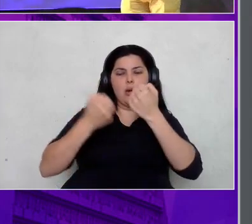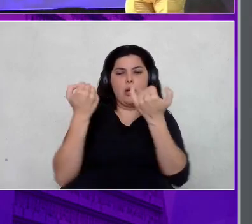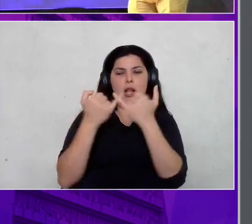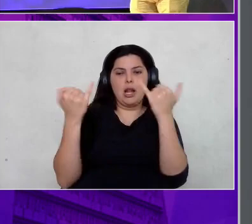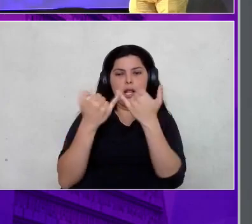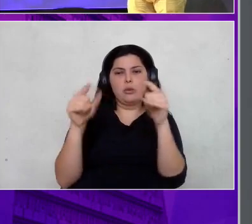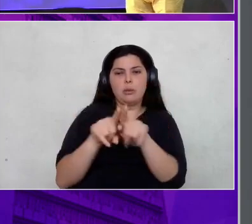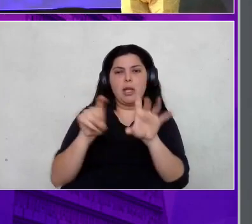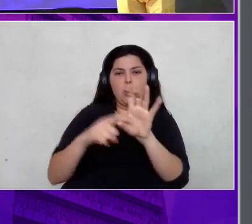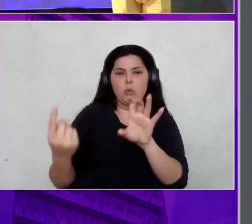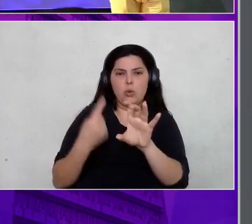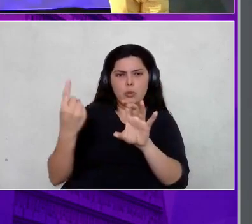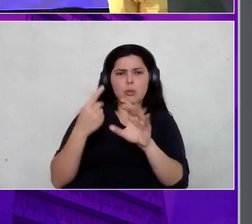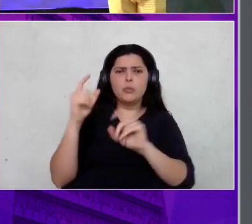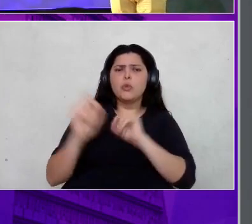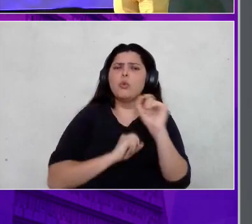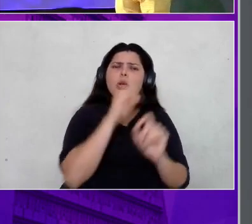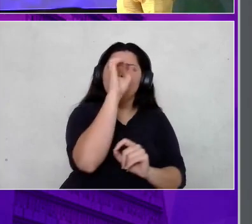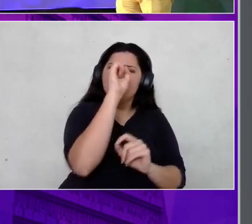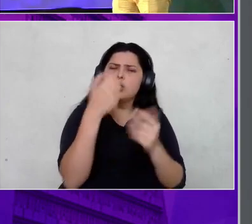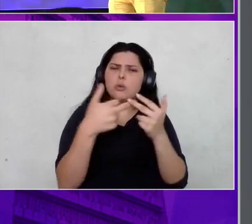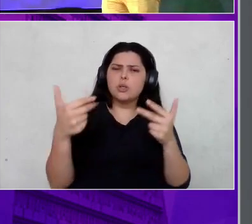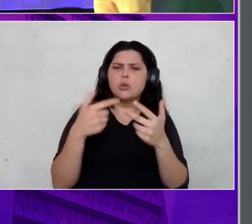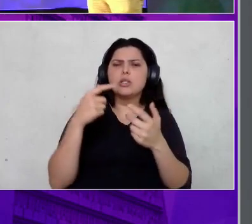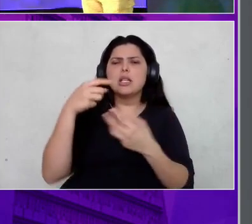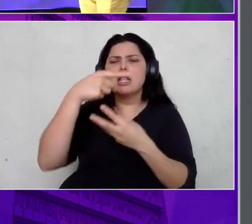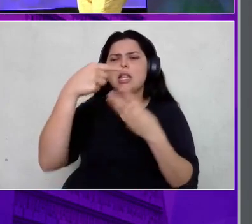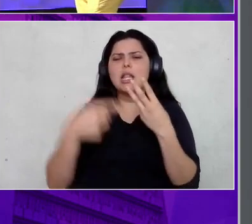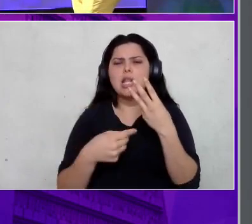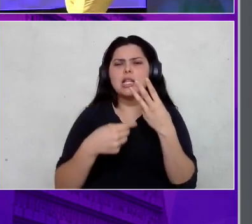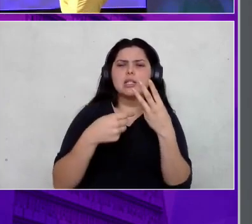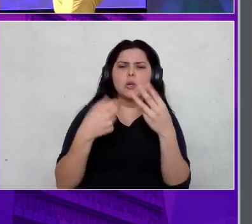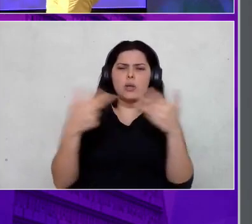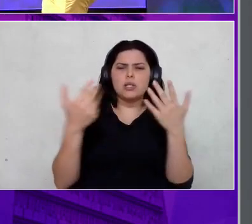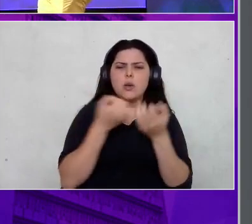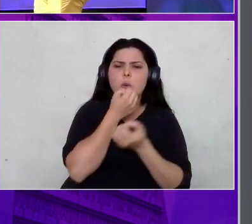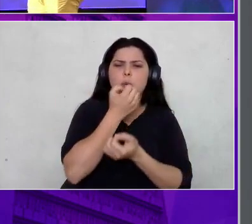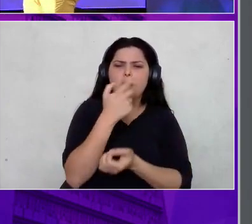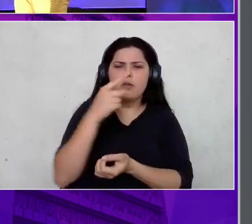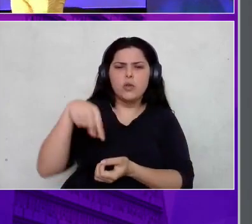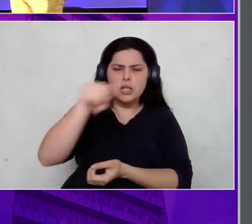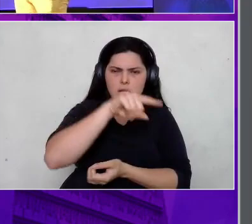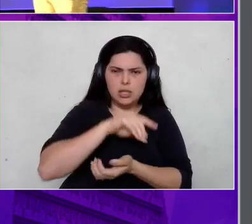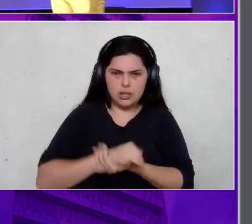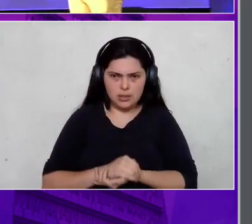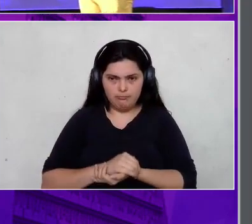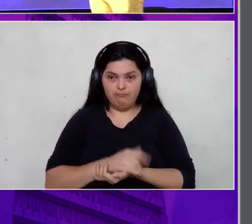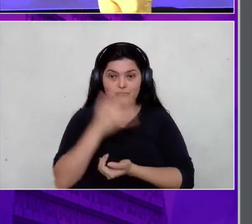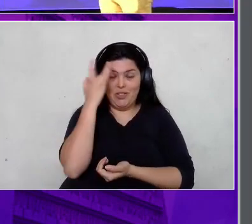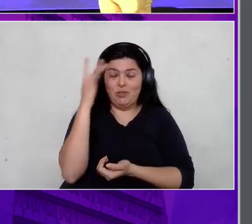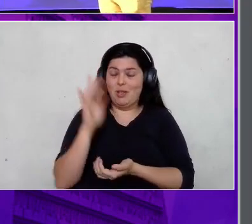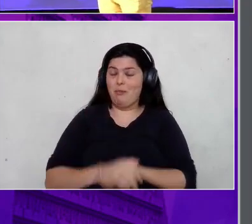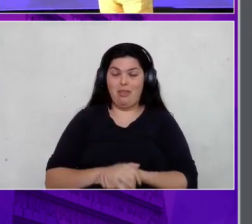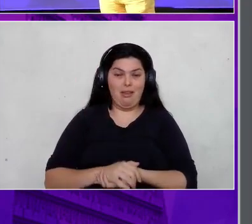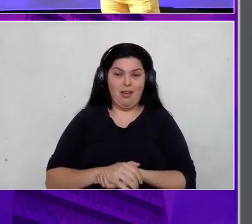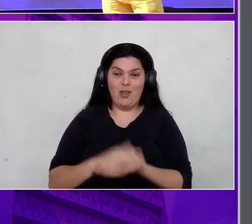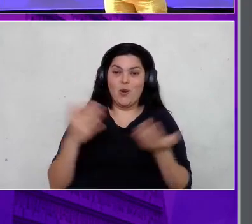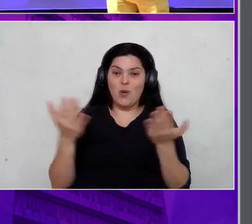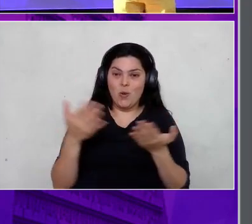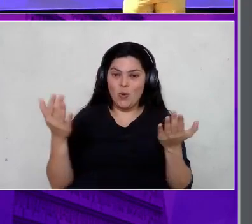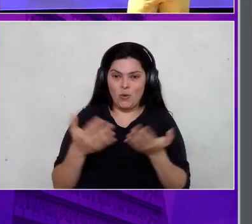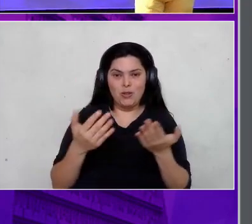O eu aprendi com tudo isso? E quais são os três segredos que eu quero revelar a vocês? Eu não sabia na época, mas hoje eu tenho muita convicção.